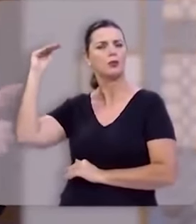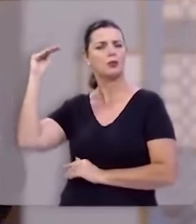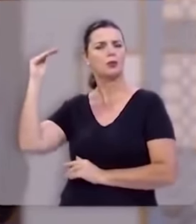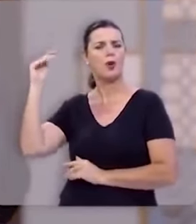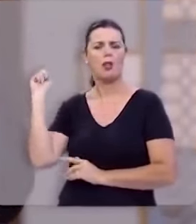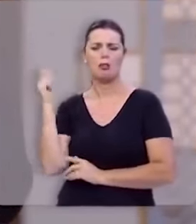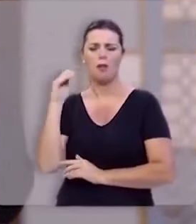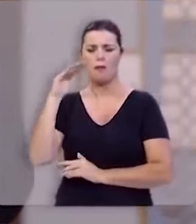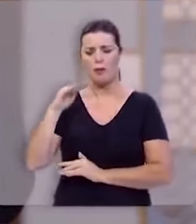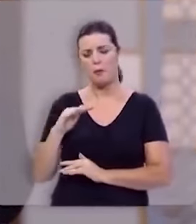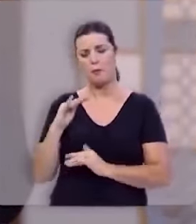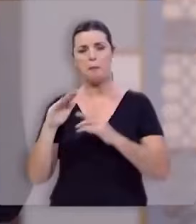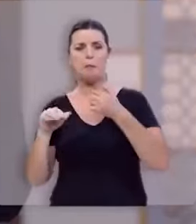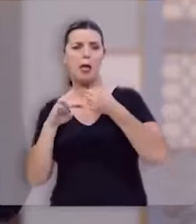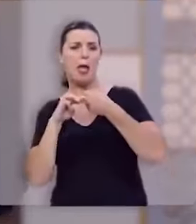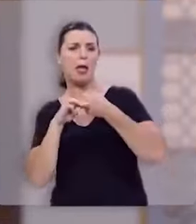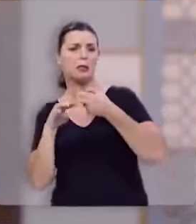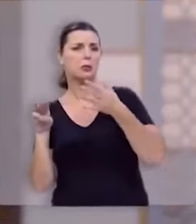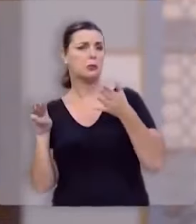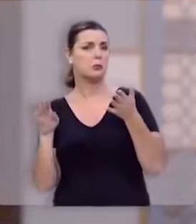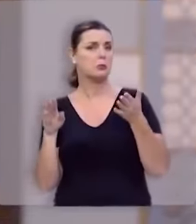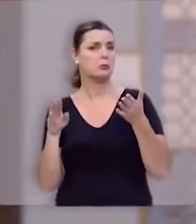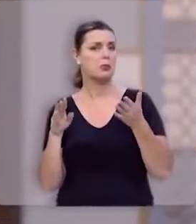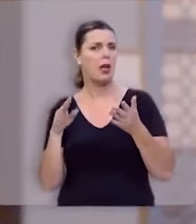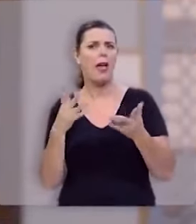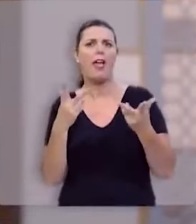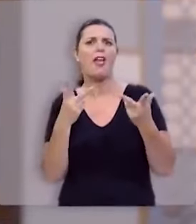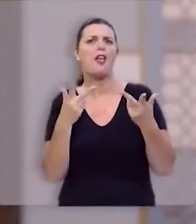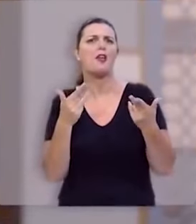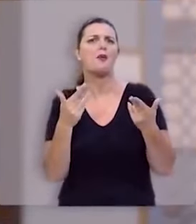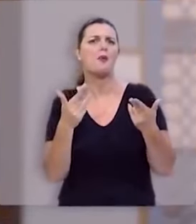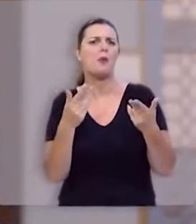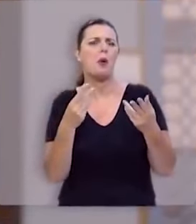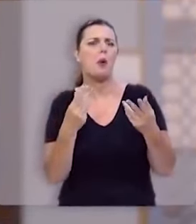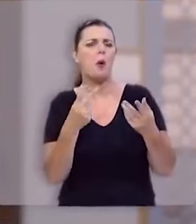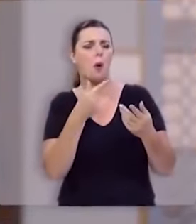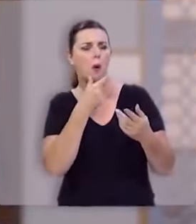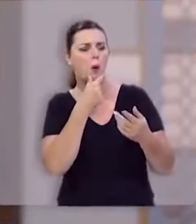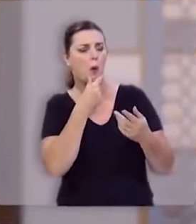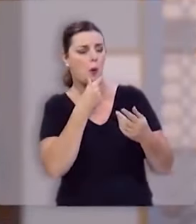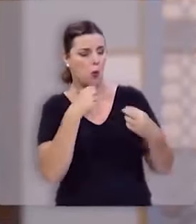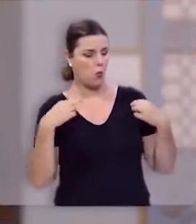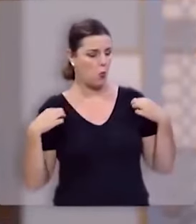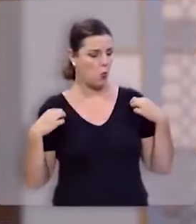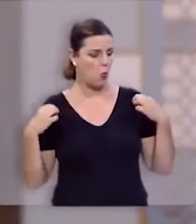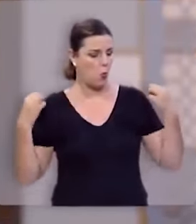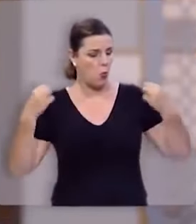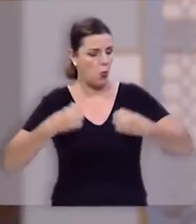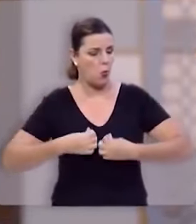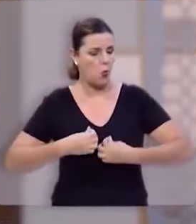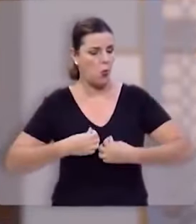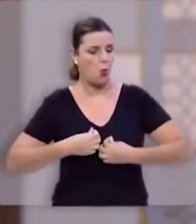Davi era um homem de altura mediana é a mesma coisa de tentar vestir um cidadão um manequim 45